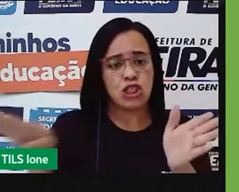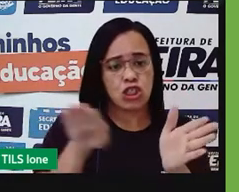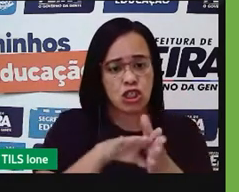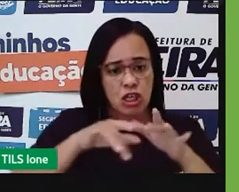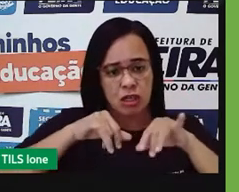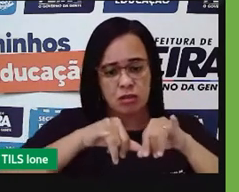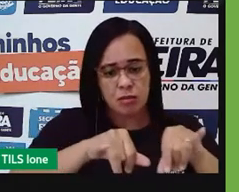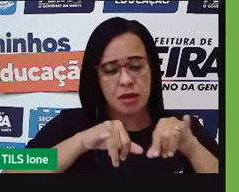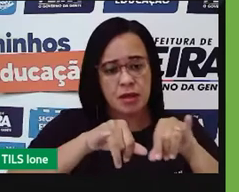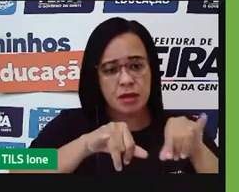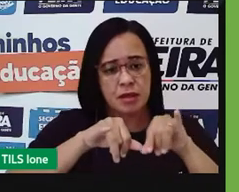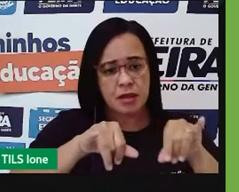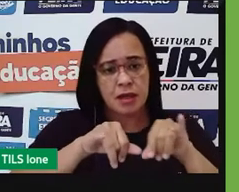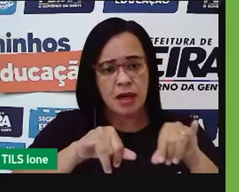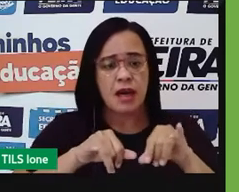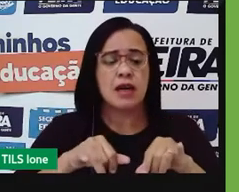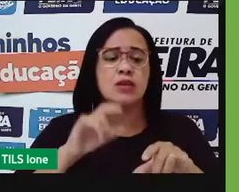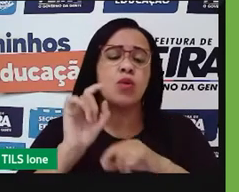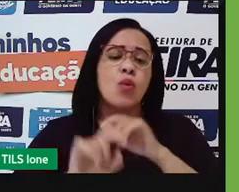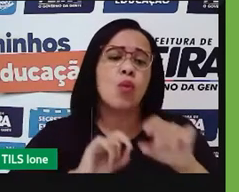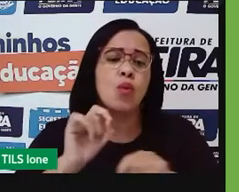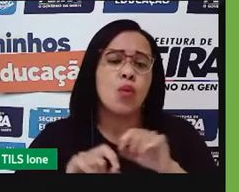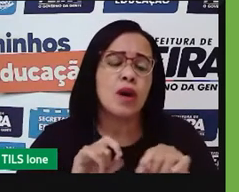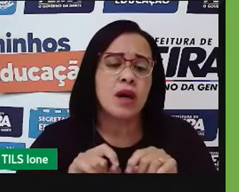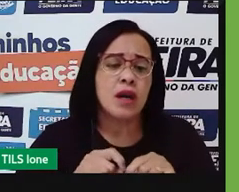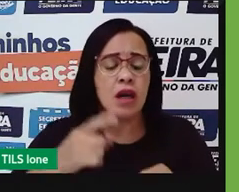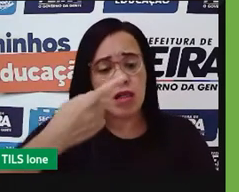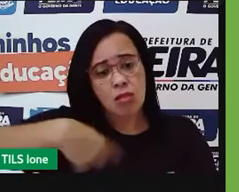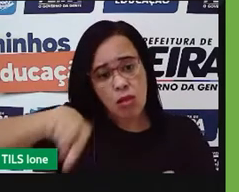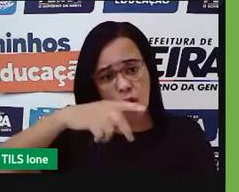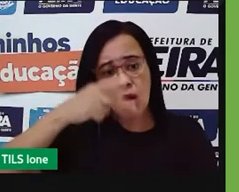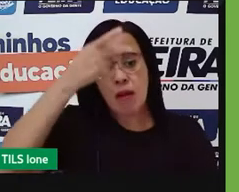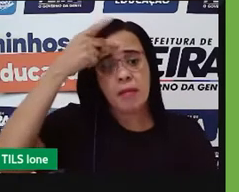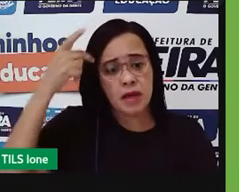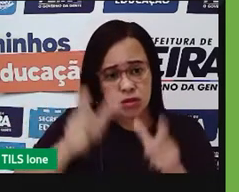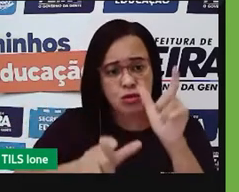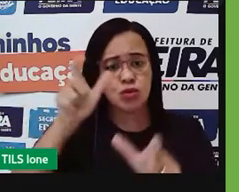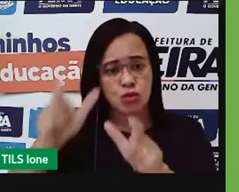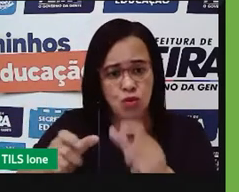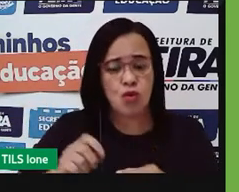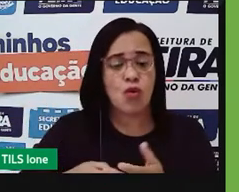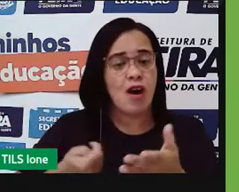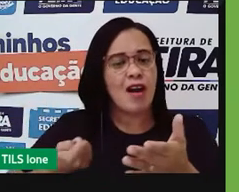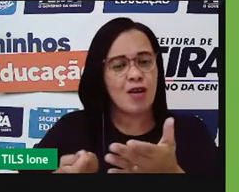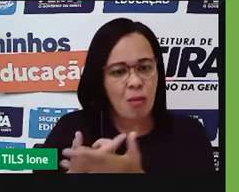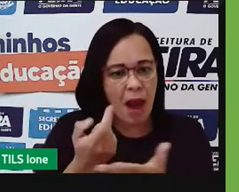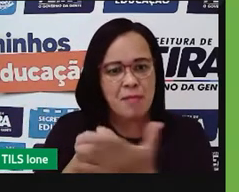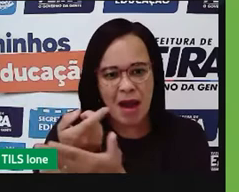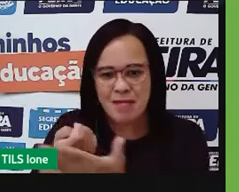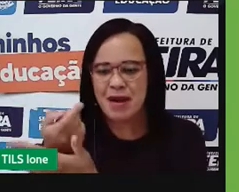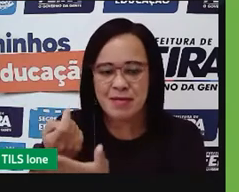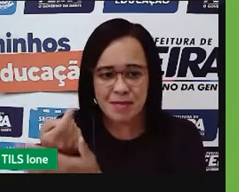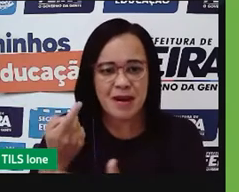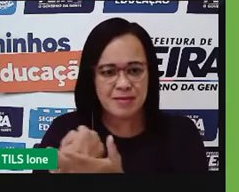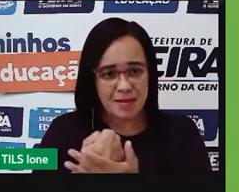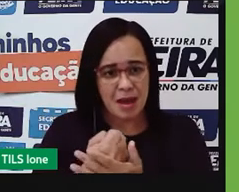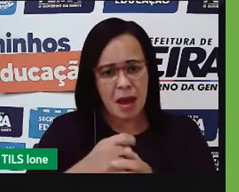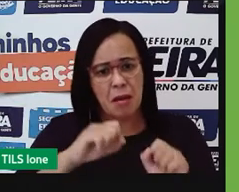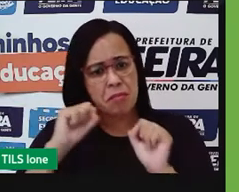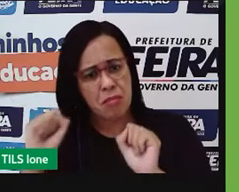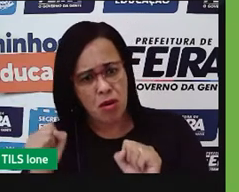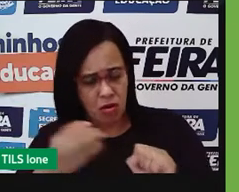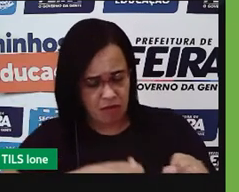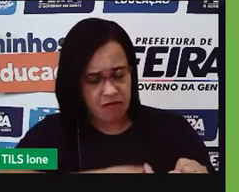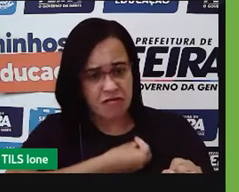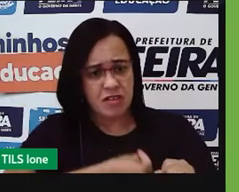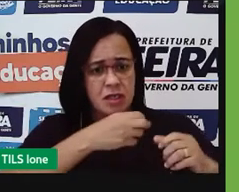mercadeiros e mais esses campos lá, aí nós, consumidores, compramos. Não importa se a gente mora no campo ou se a gente mora na cidade, a